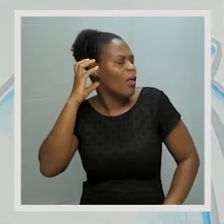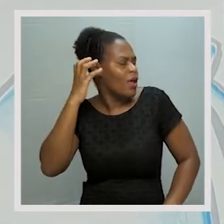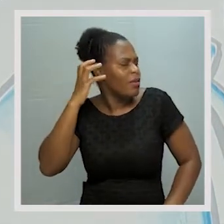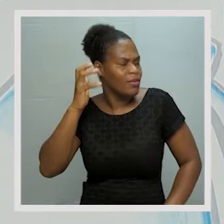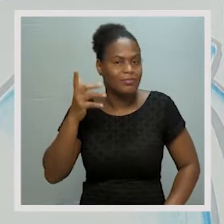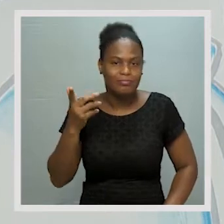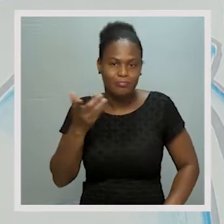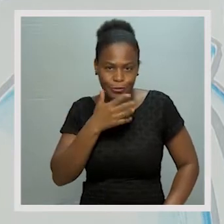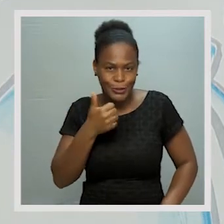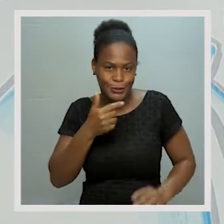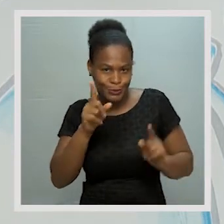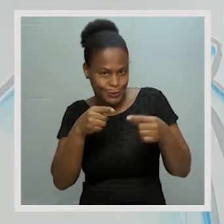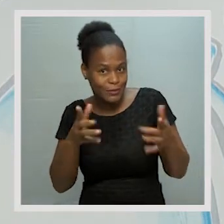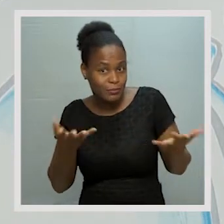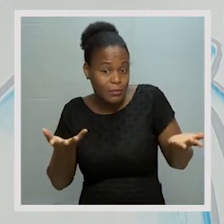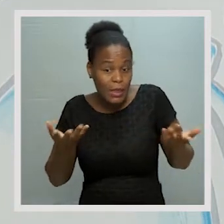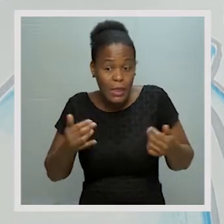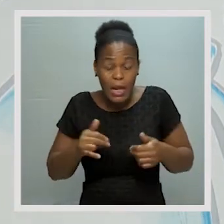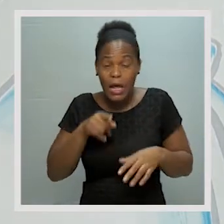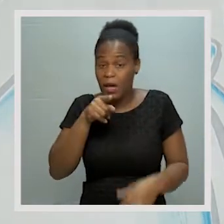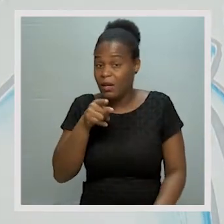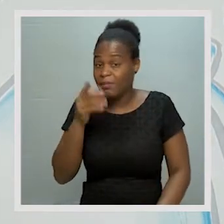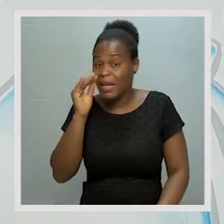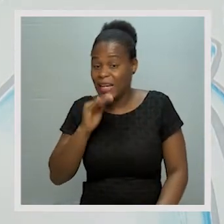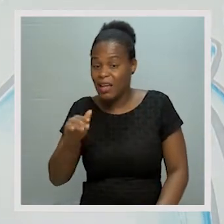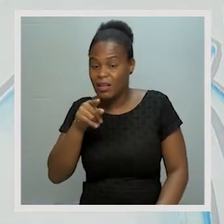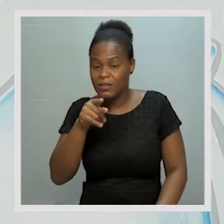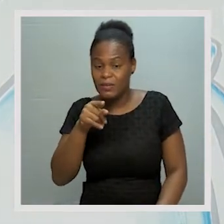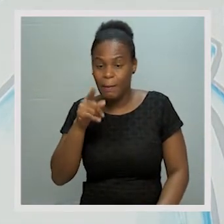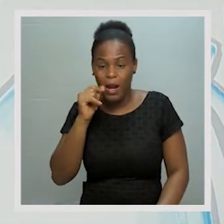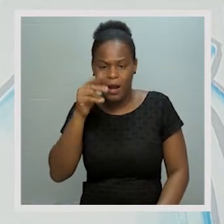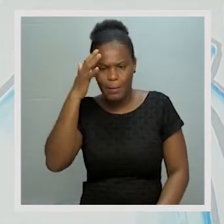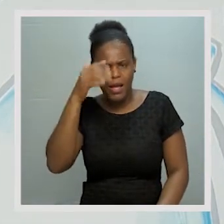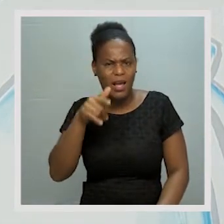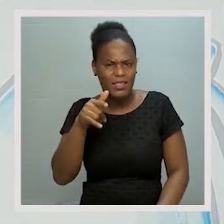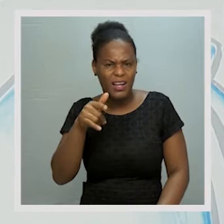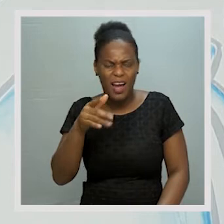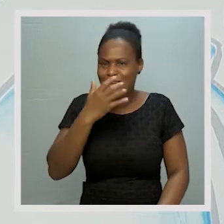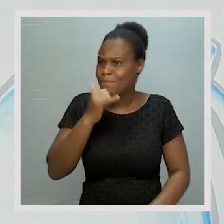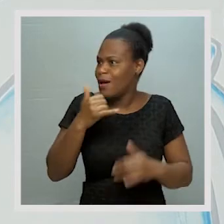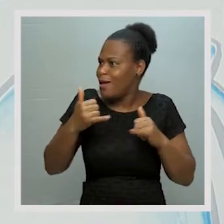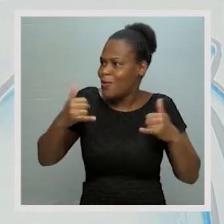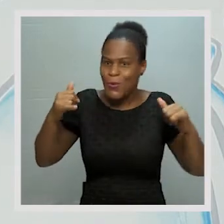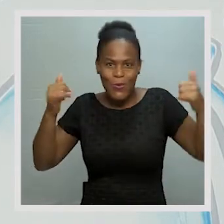bela canção. Entenderam? E aqui a criança, este menino, parece estar tão feliz.